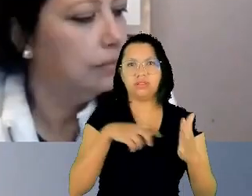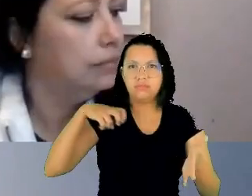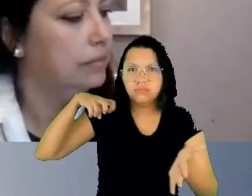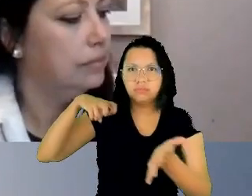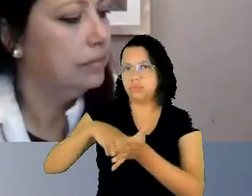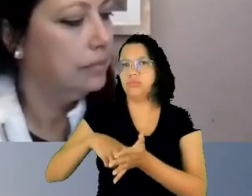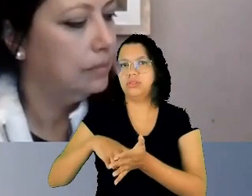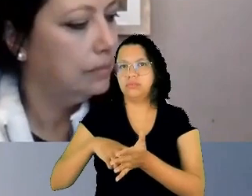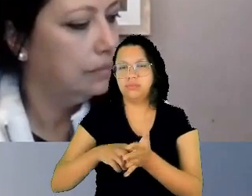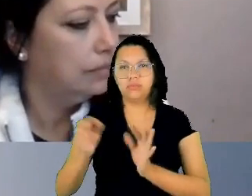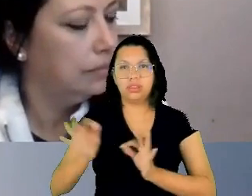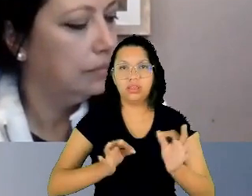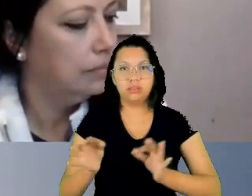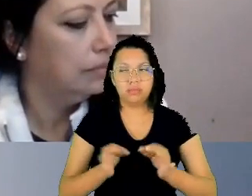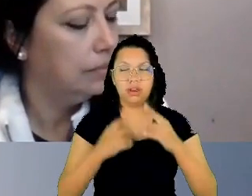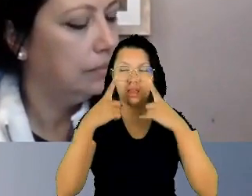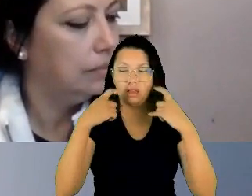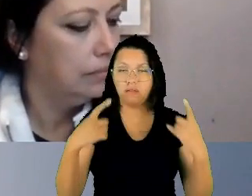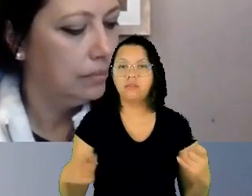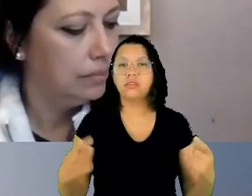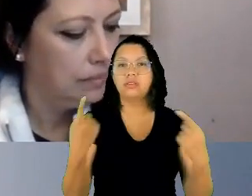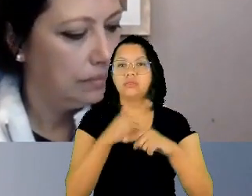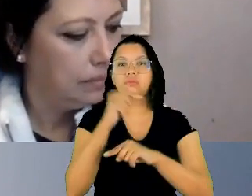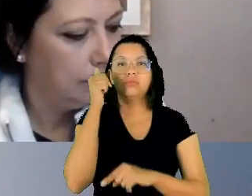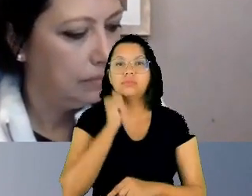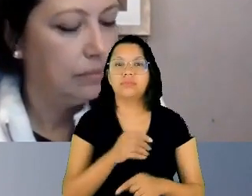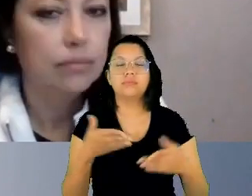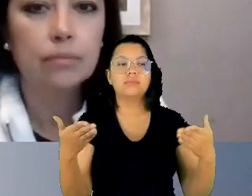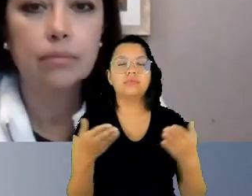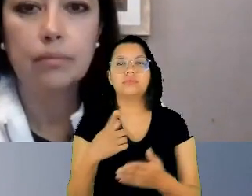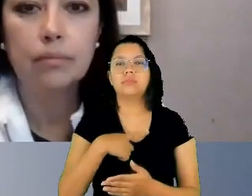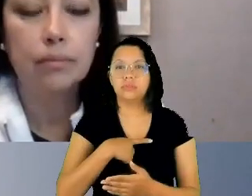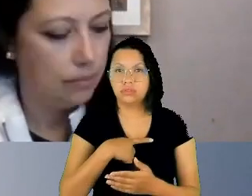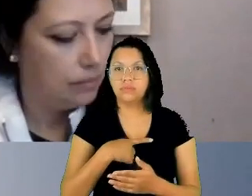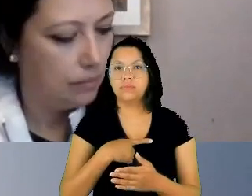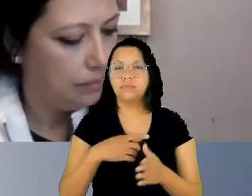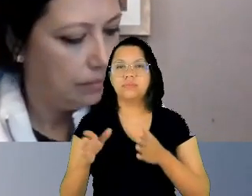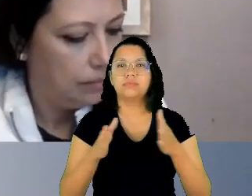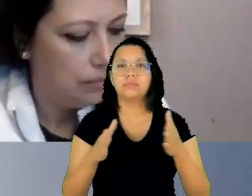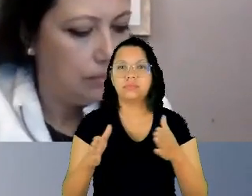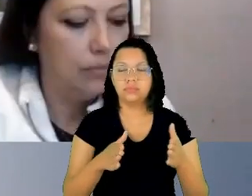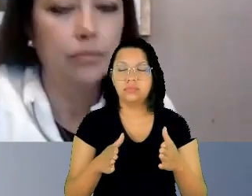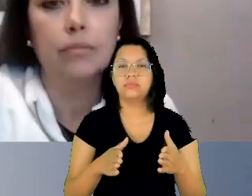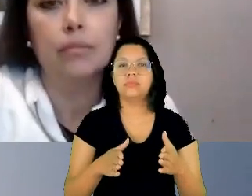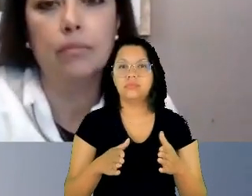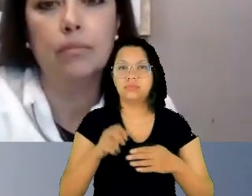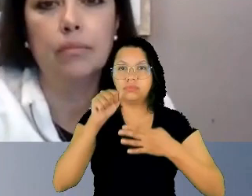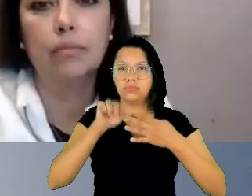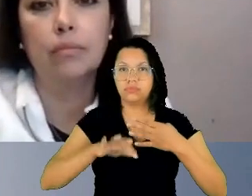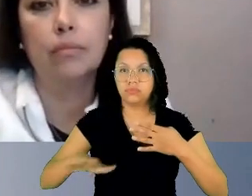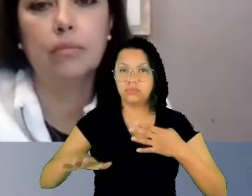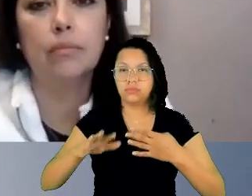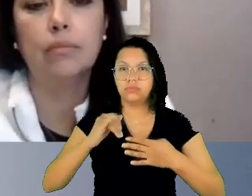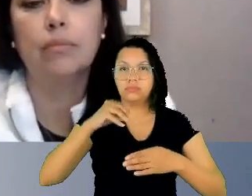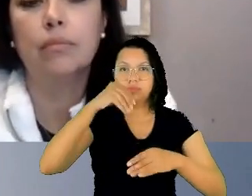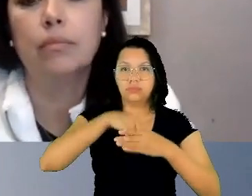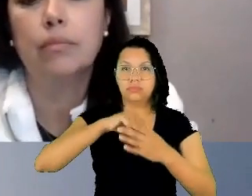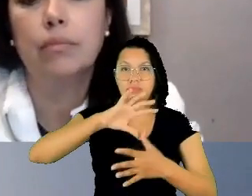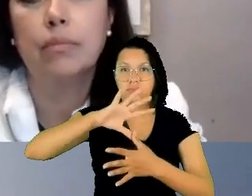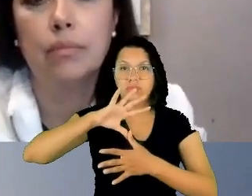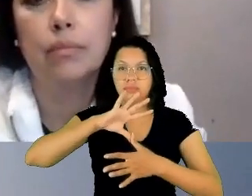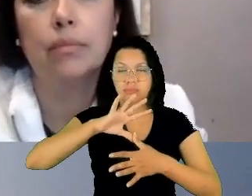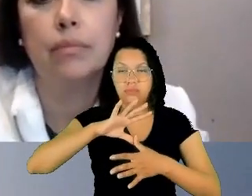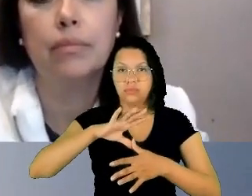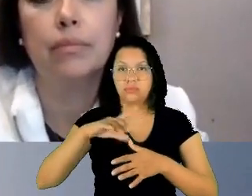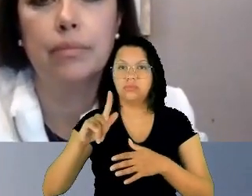a mulher. Aqui temos um caso emblemático na jurisprudência interamericana, que é o caso Gonçalves e Outras contra o México, é o caso do Campo